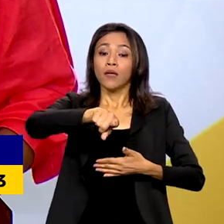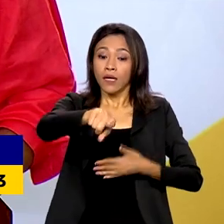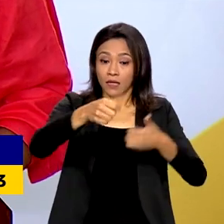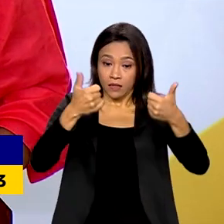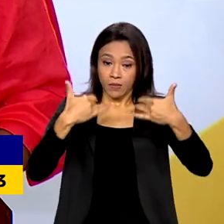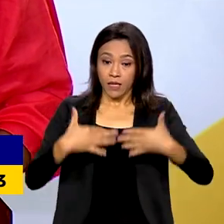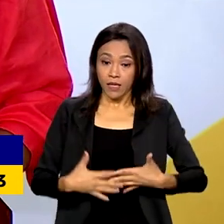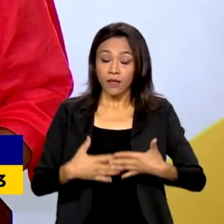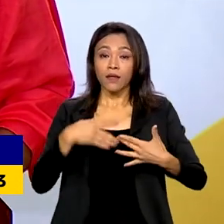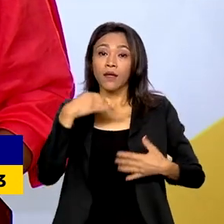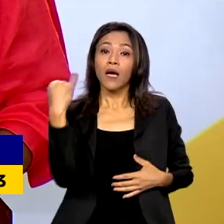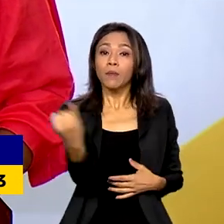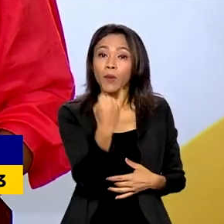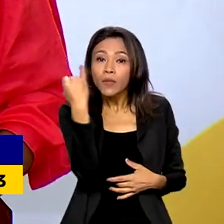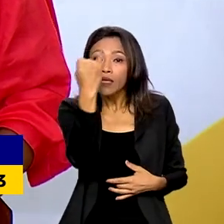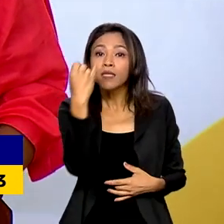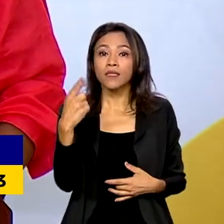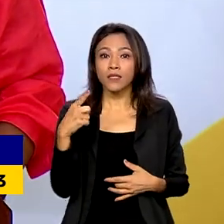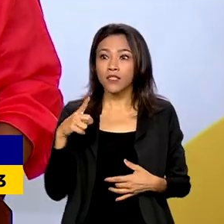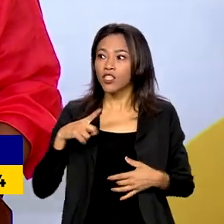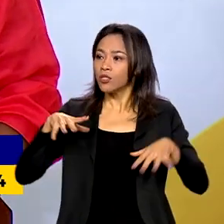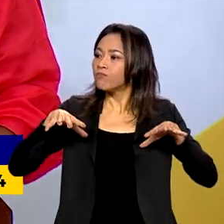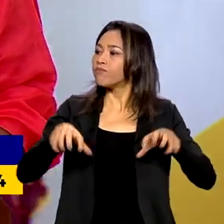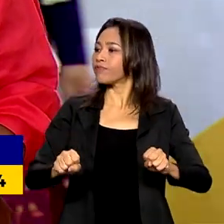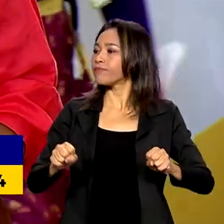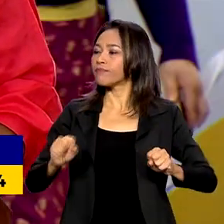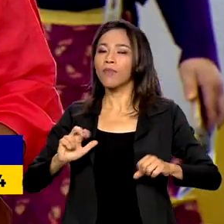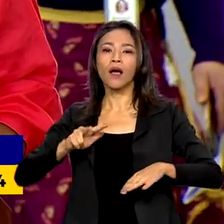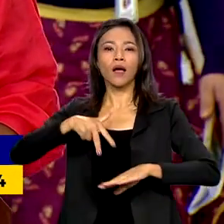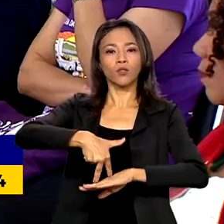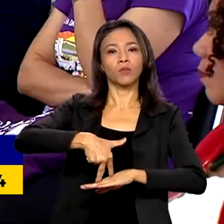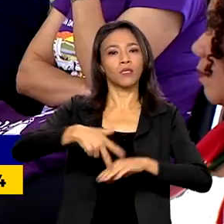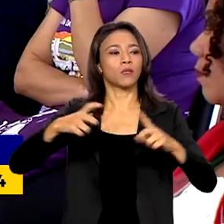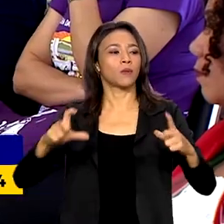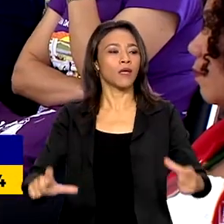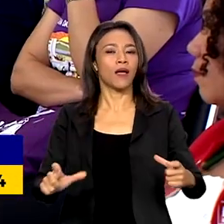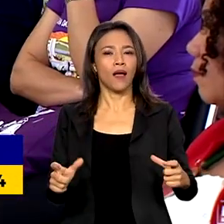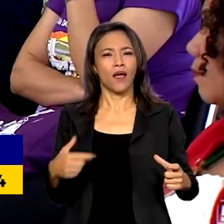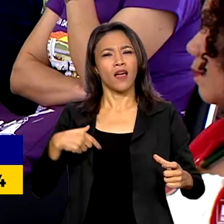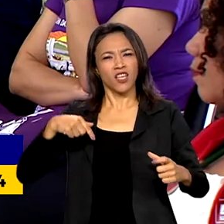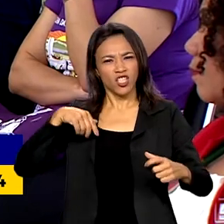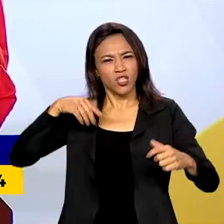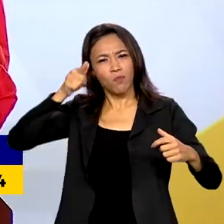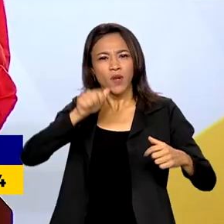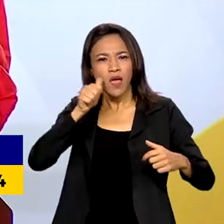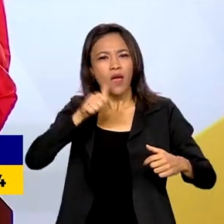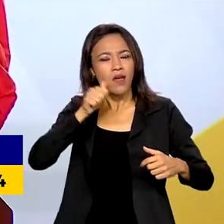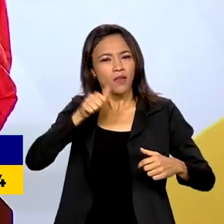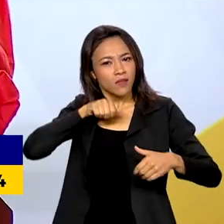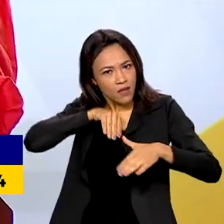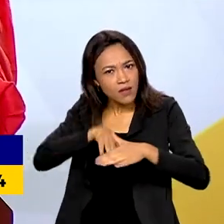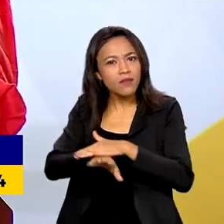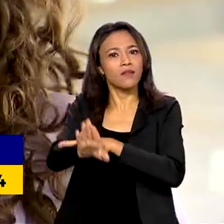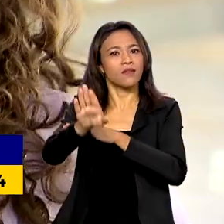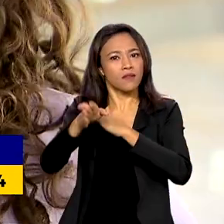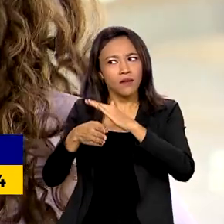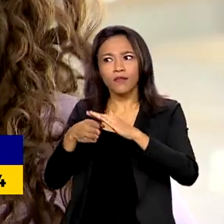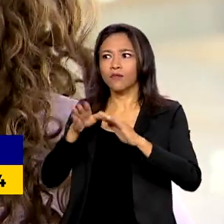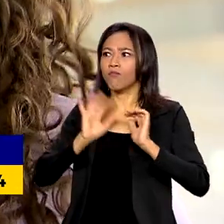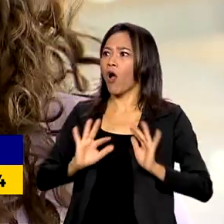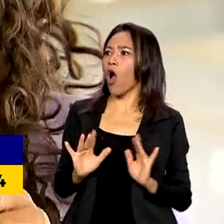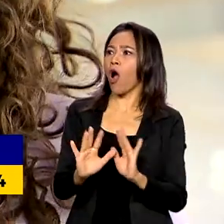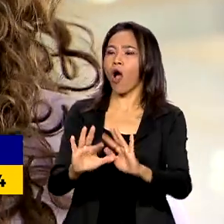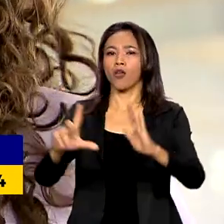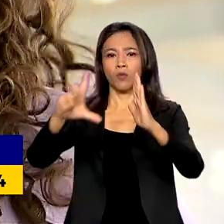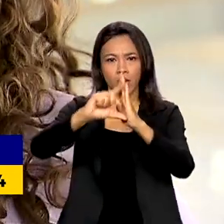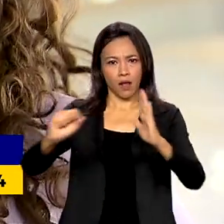esse lugar, a importância de termos hoje mulheres marchando dentro do Palácio, sintam-se acolhidas. Hoje a gente